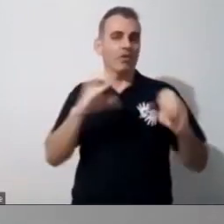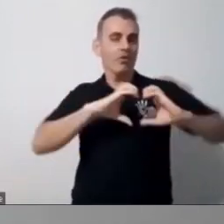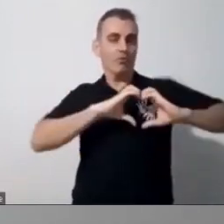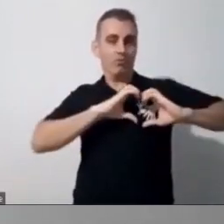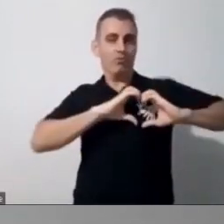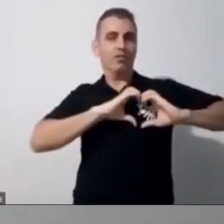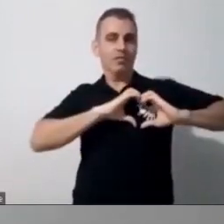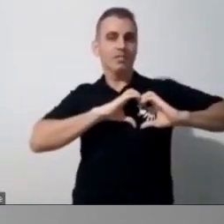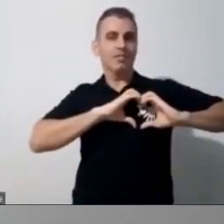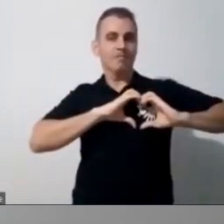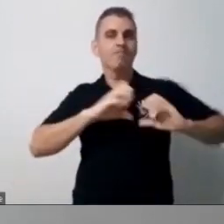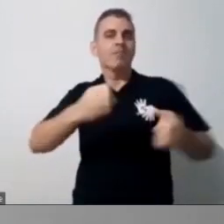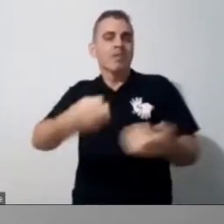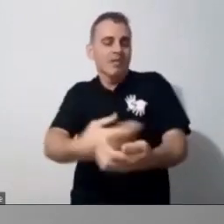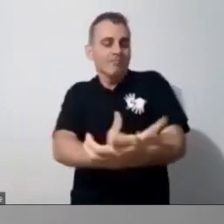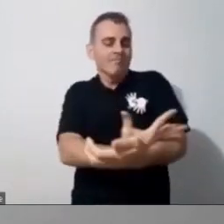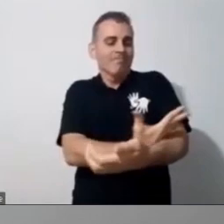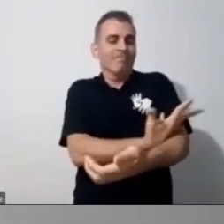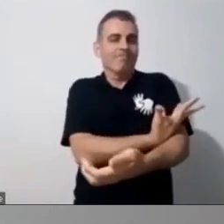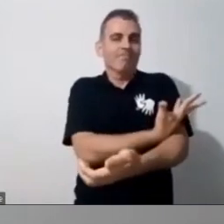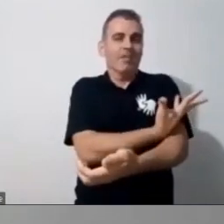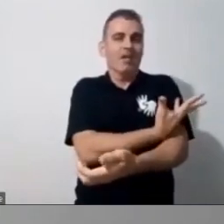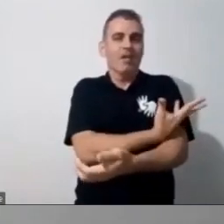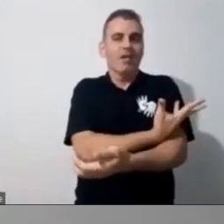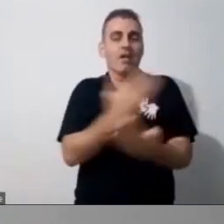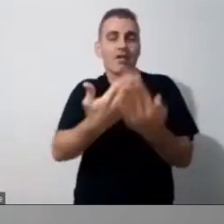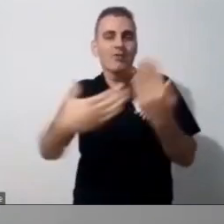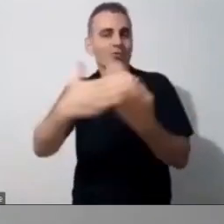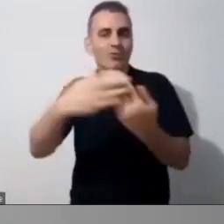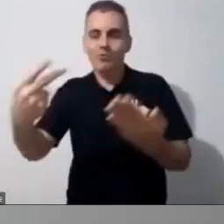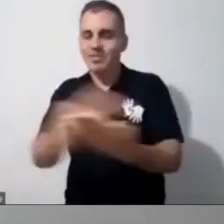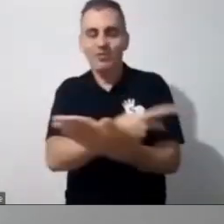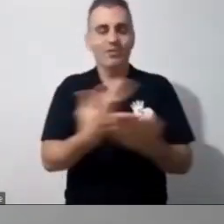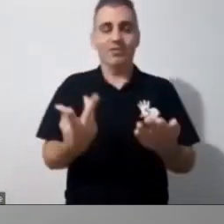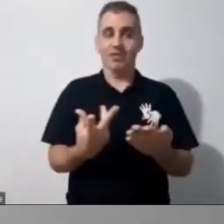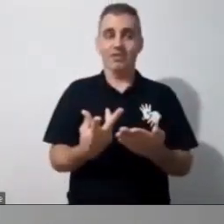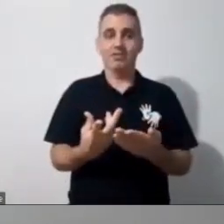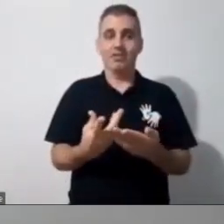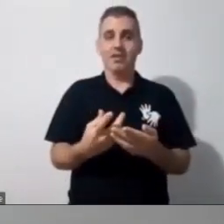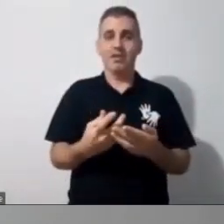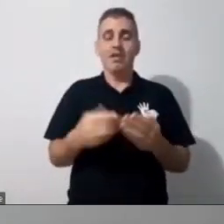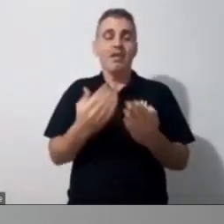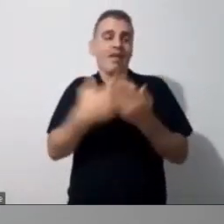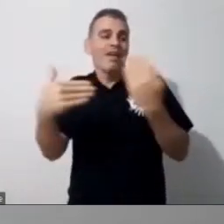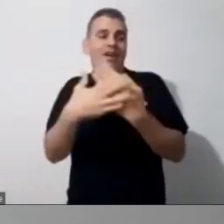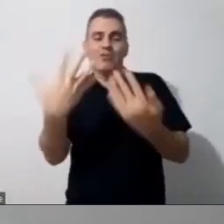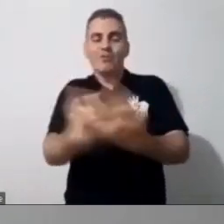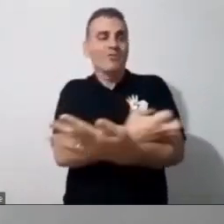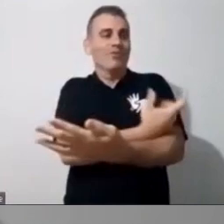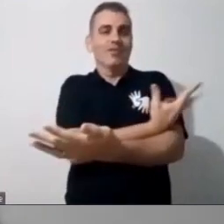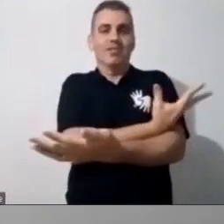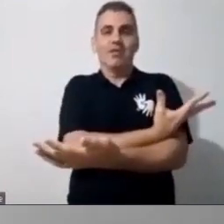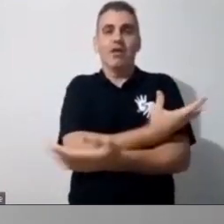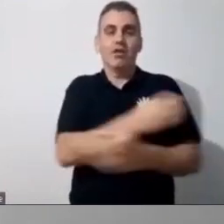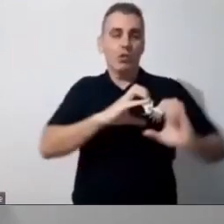emoção, é tudo o que aconteceu, é tudo muita emoção, e ele, e o coração batendo, a